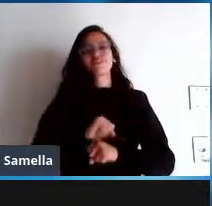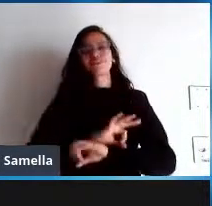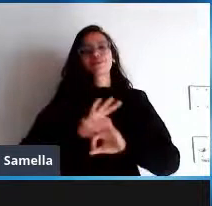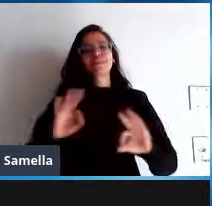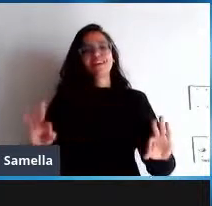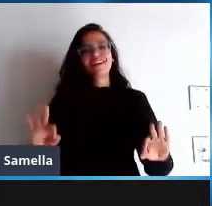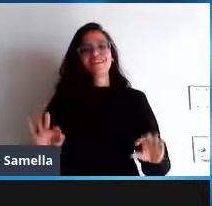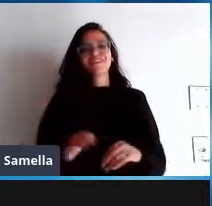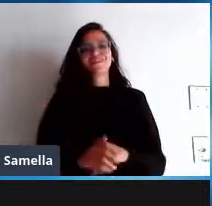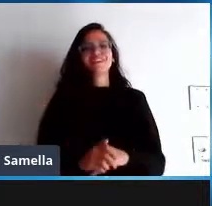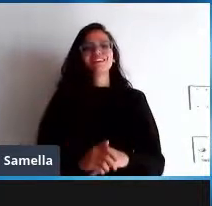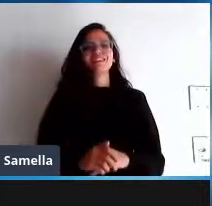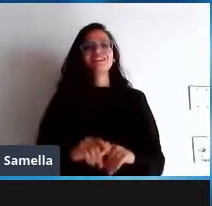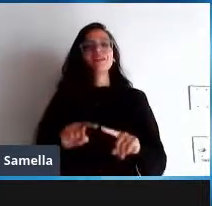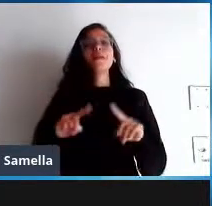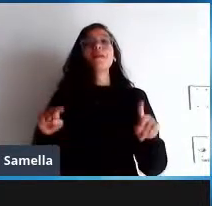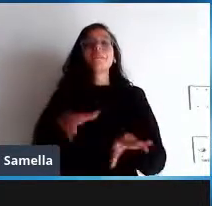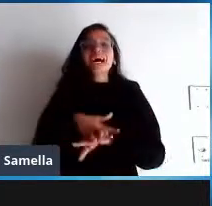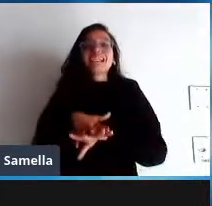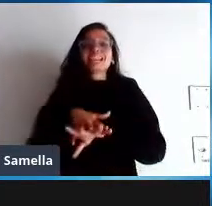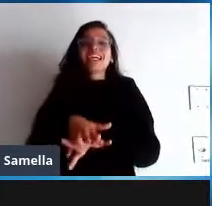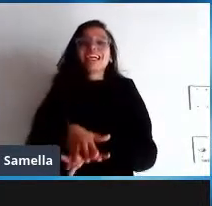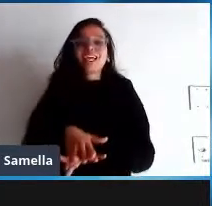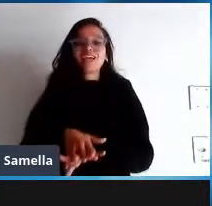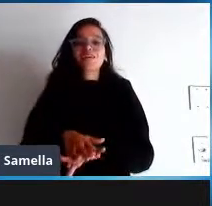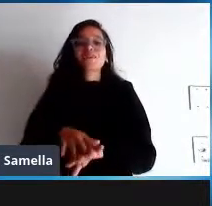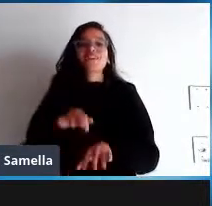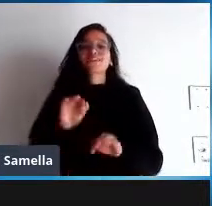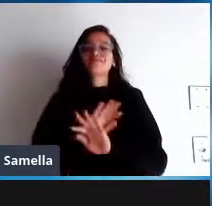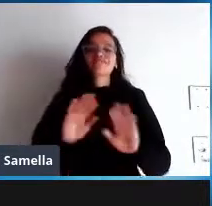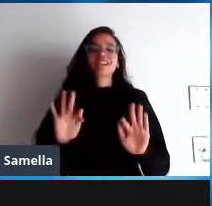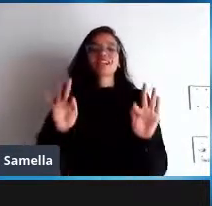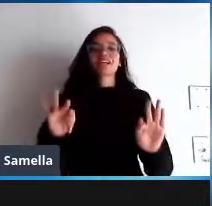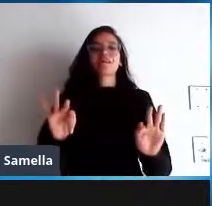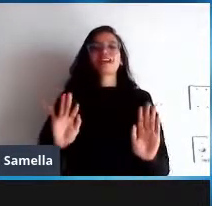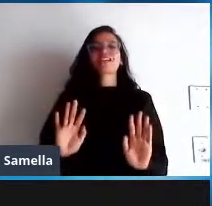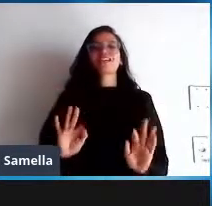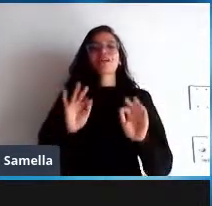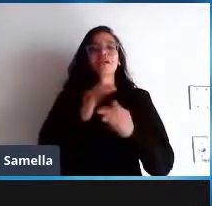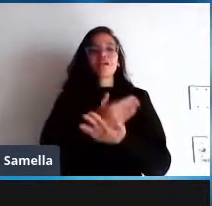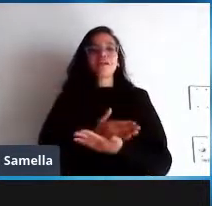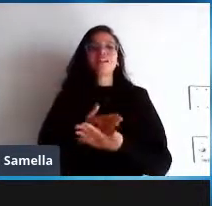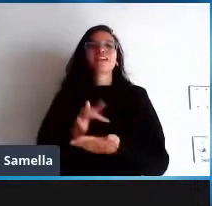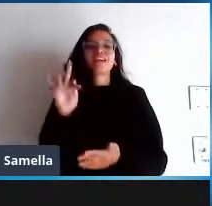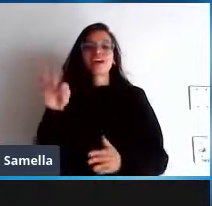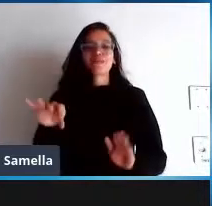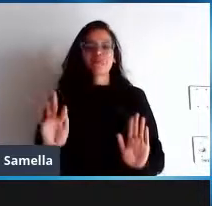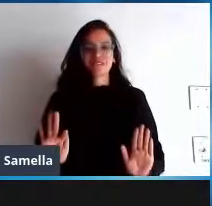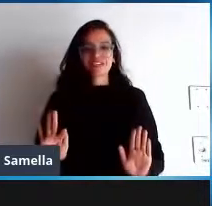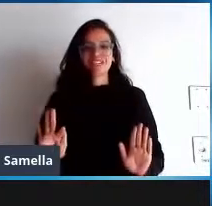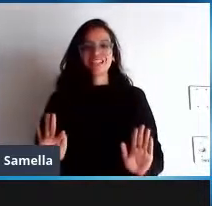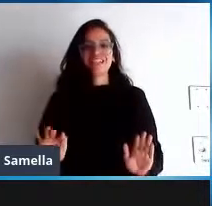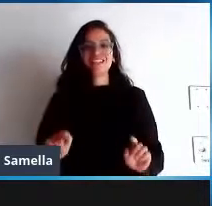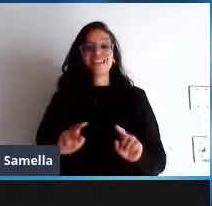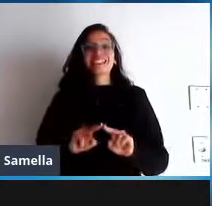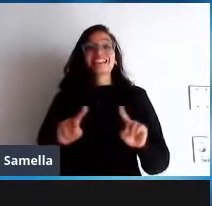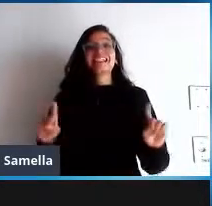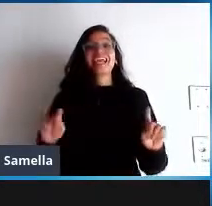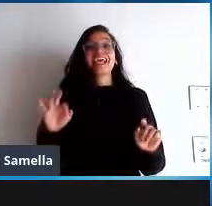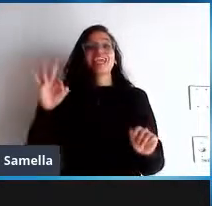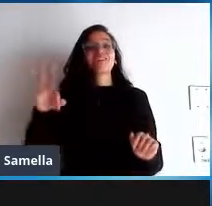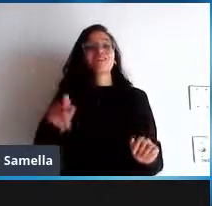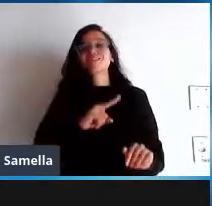no aspecto inclusão basicamente aqui para encerrar sem inclusão não tem intercâmbio justo